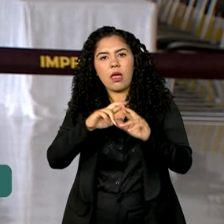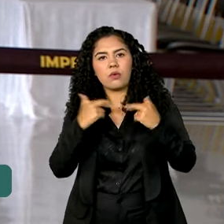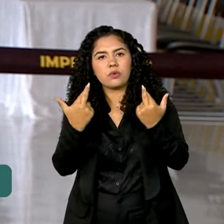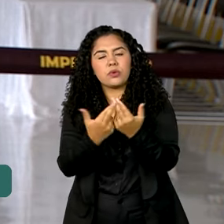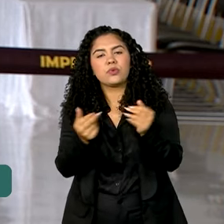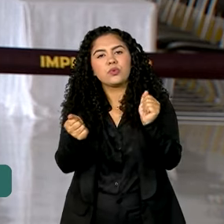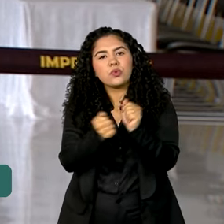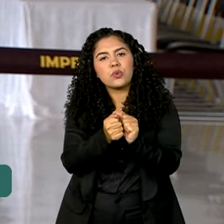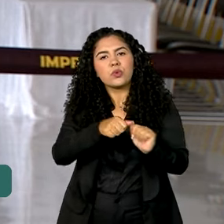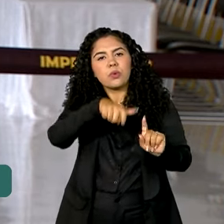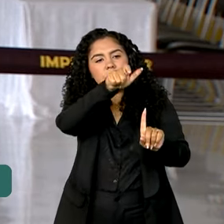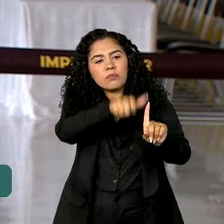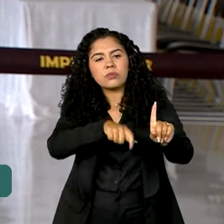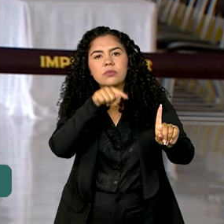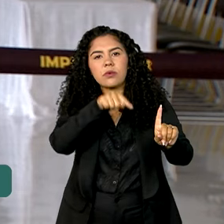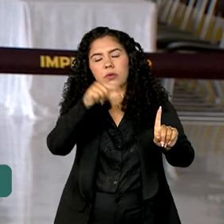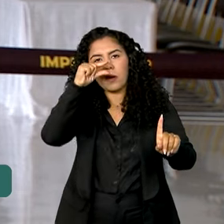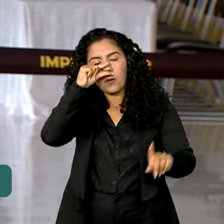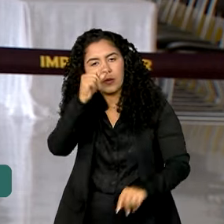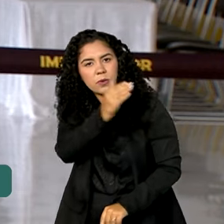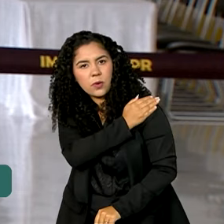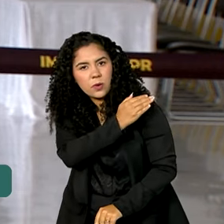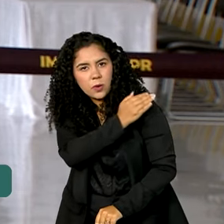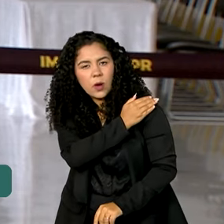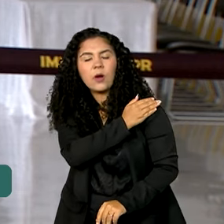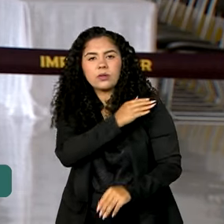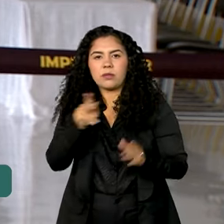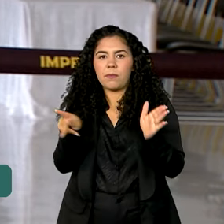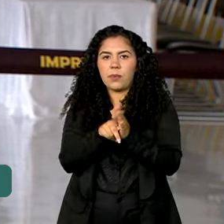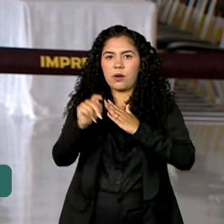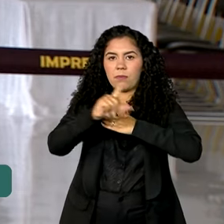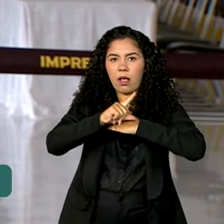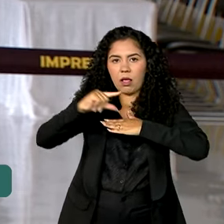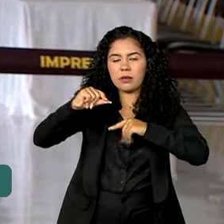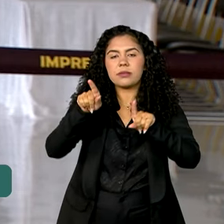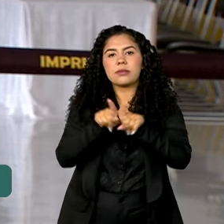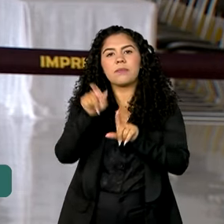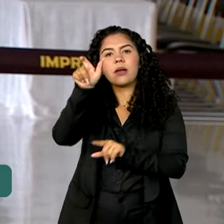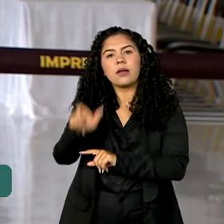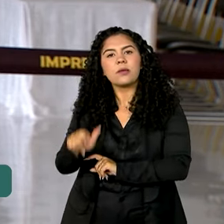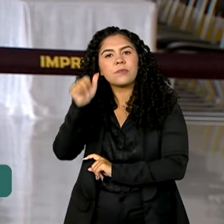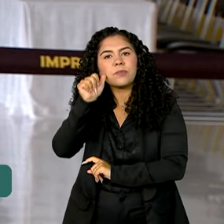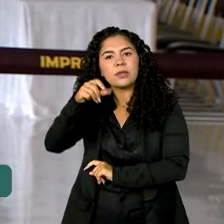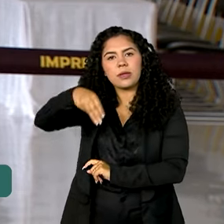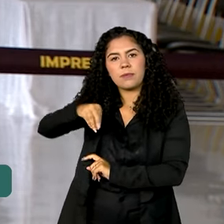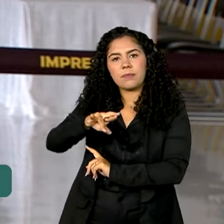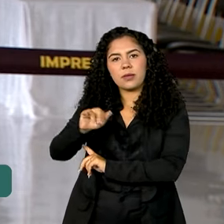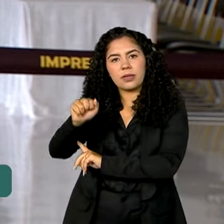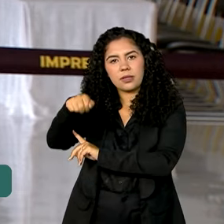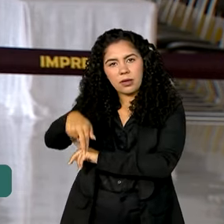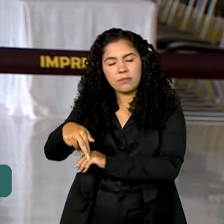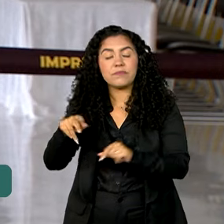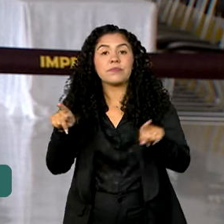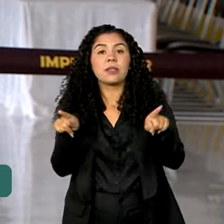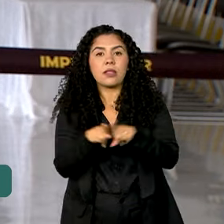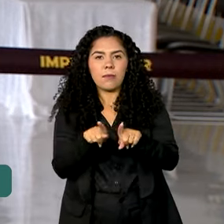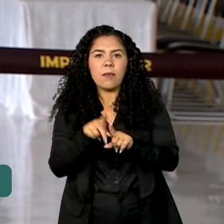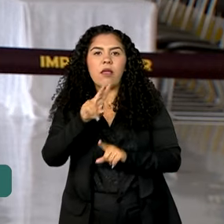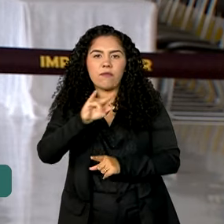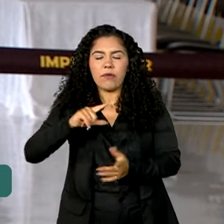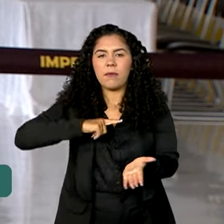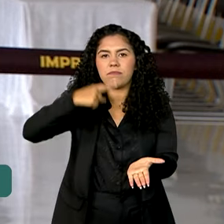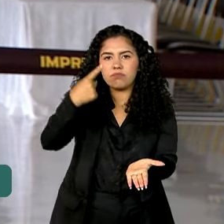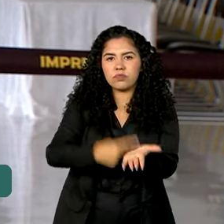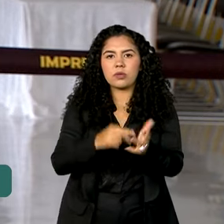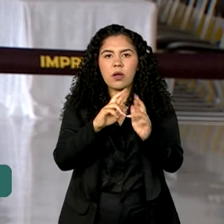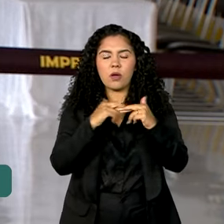e a secretária executiva da Casa Civil, Miriam Belchior. Lula também vai se reunir com a ministra da Gestão e da Inovação